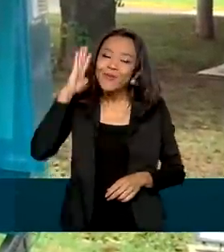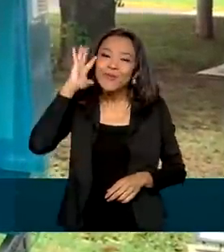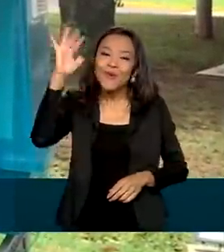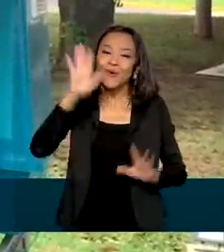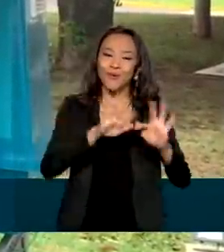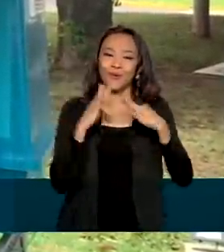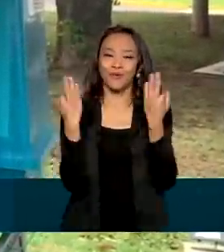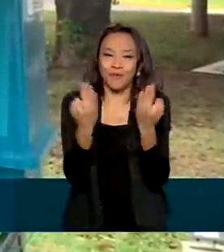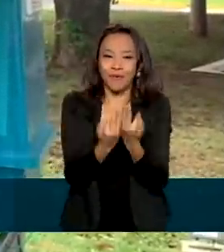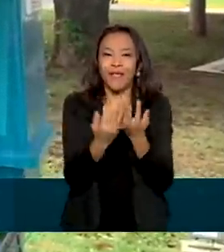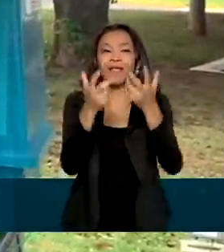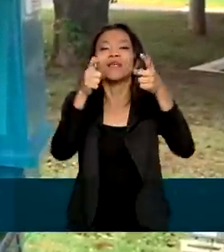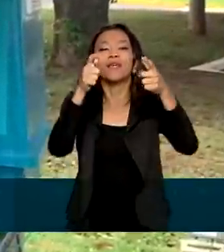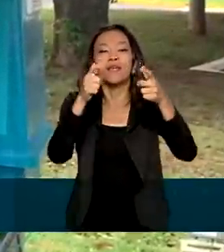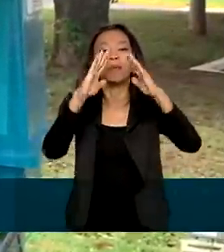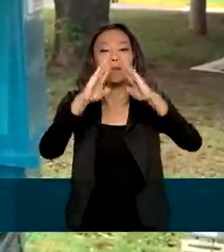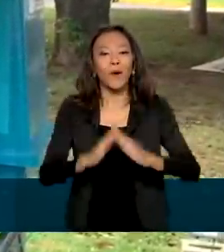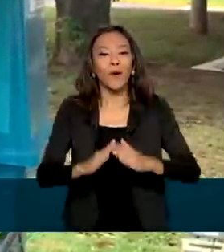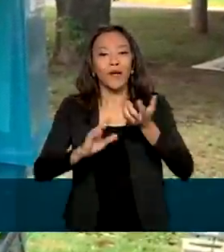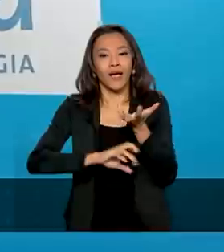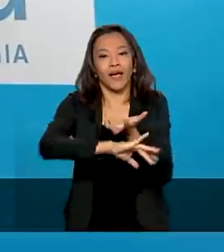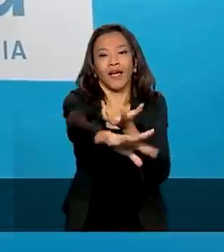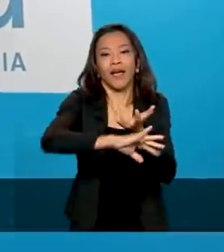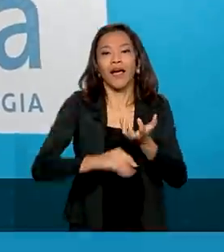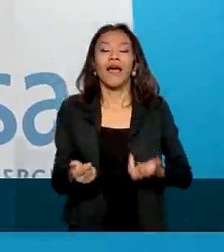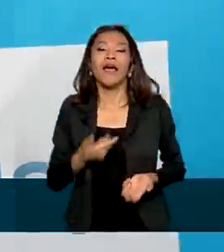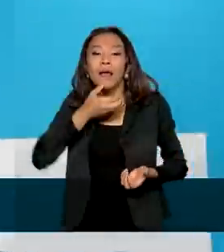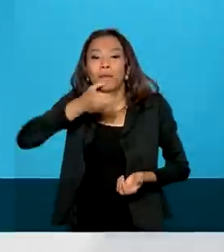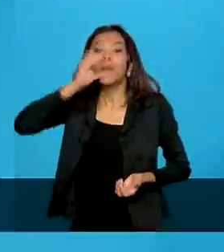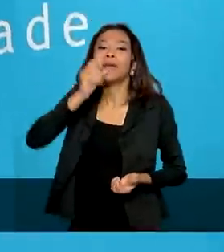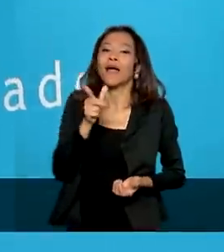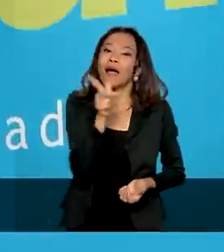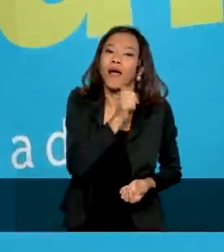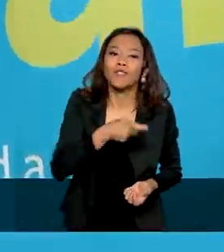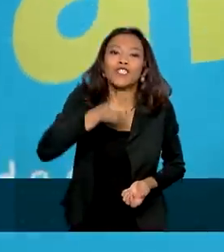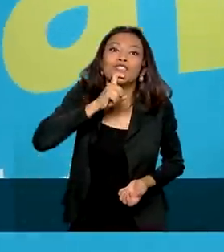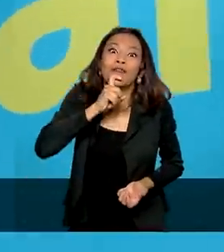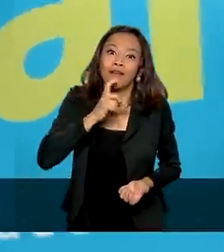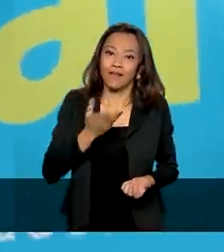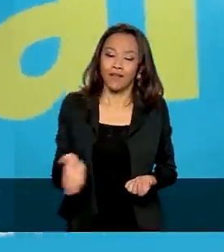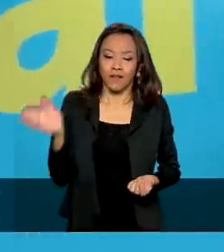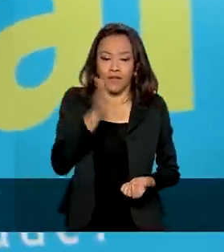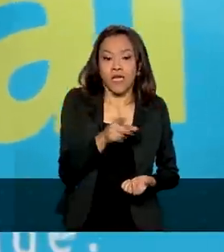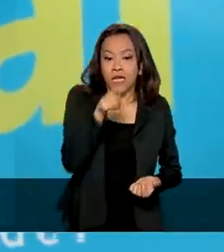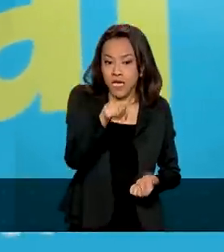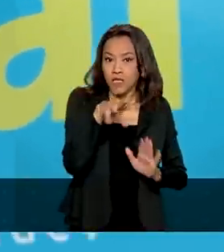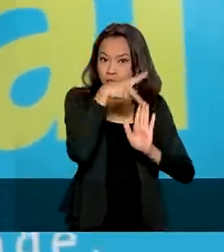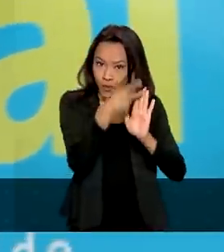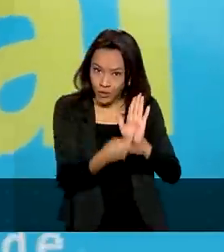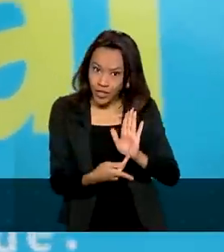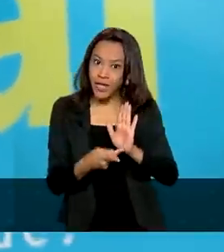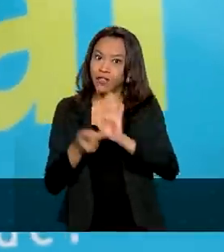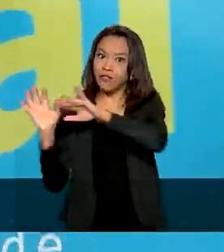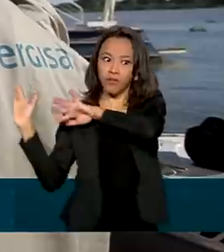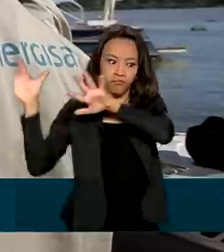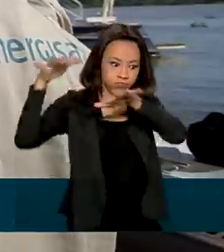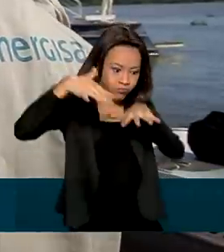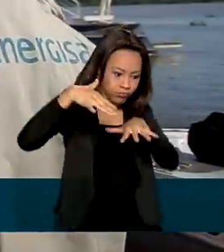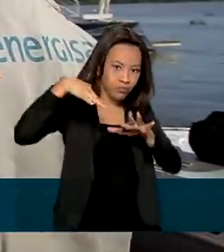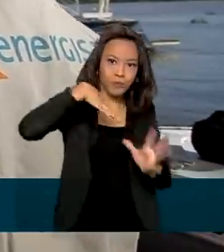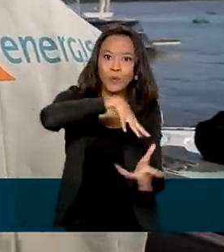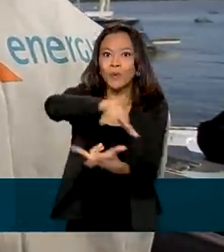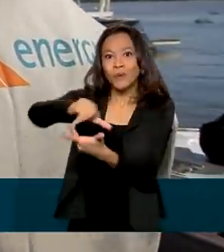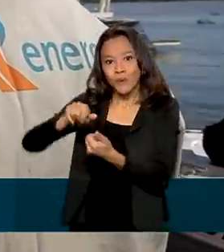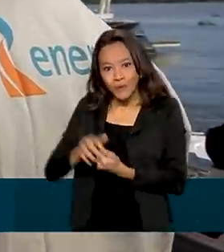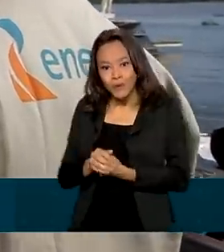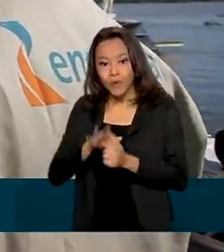família que está lá no Pantanal, é beber água gelada. O trabalho desenvolvido no Pantanal foi reconhecido internacionalmente. O